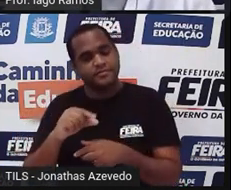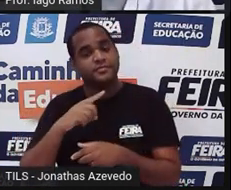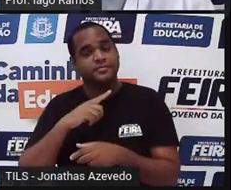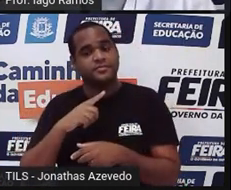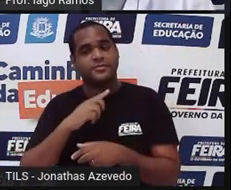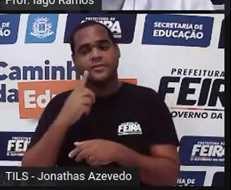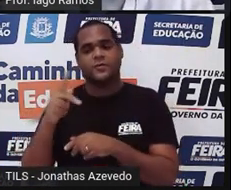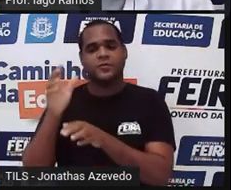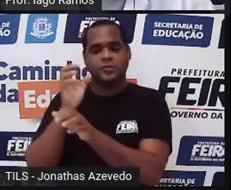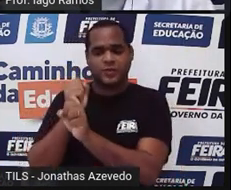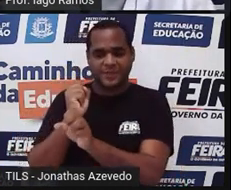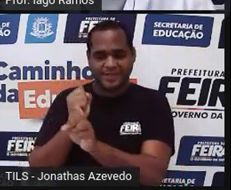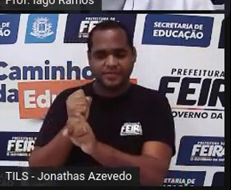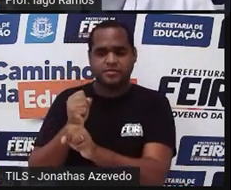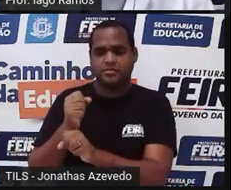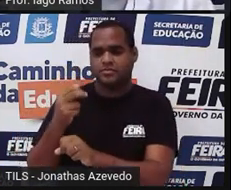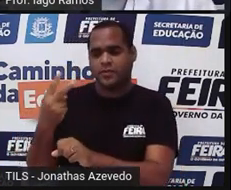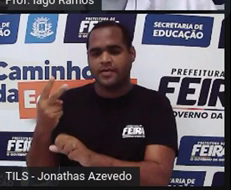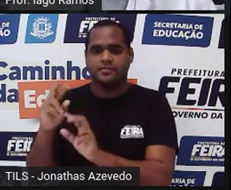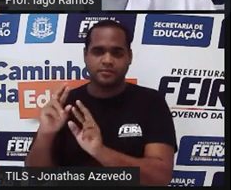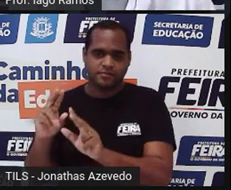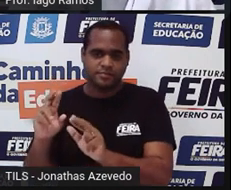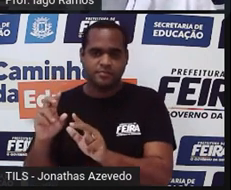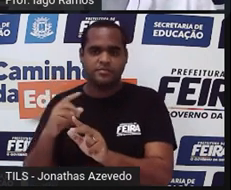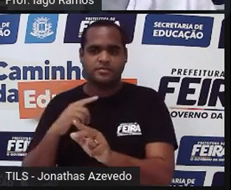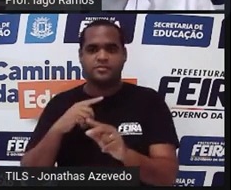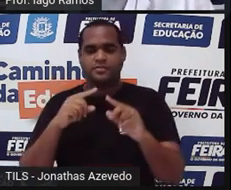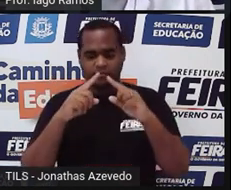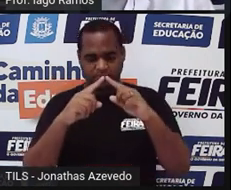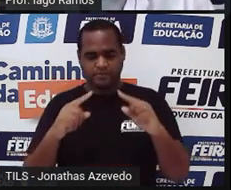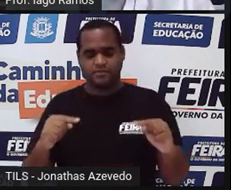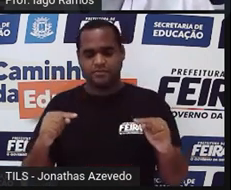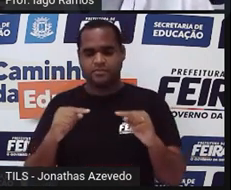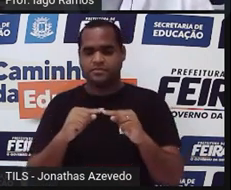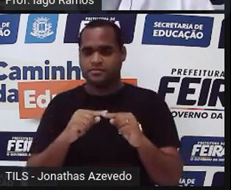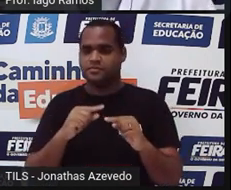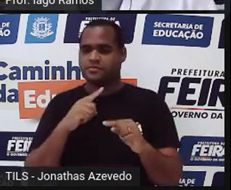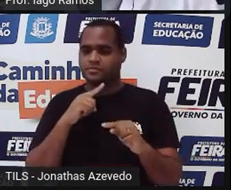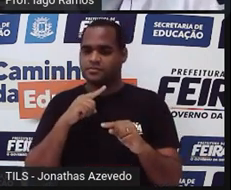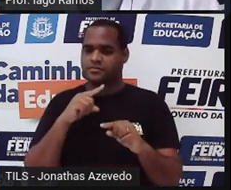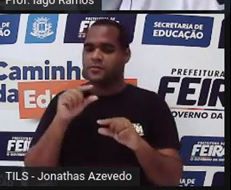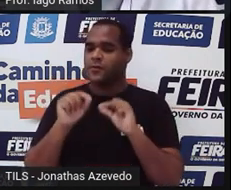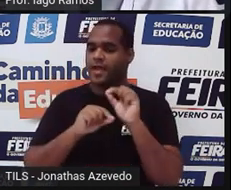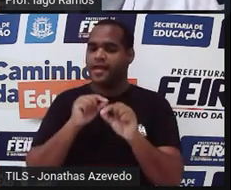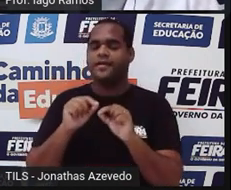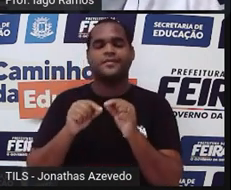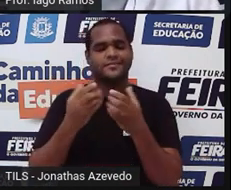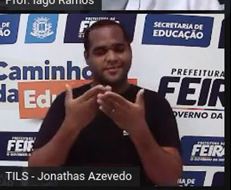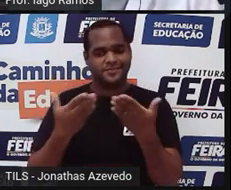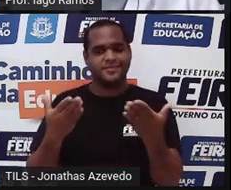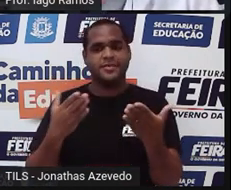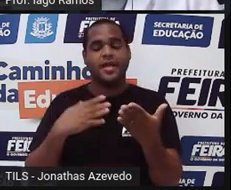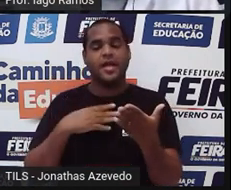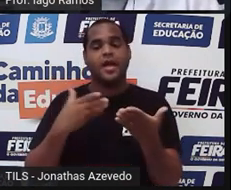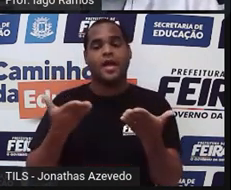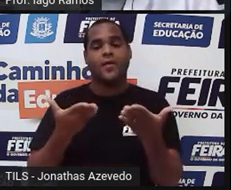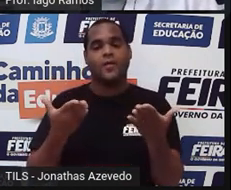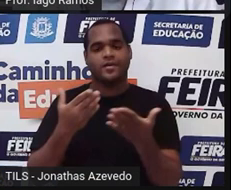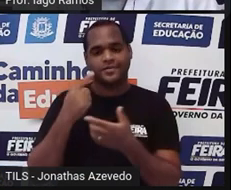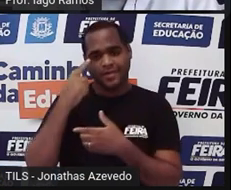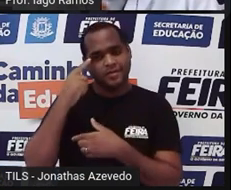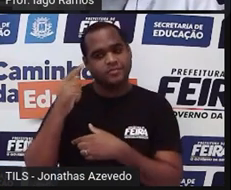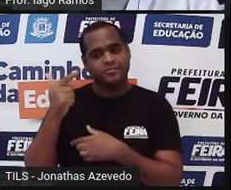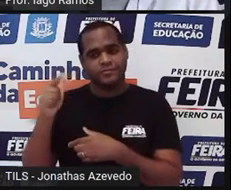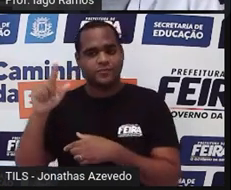soma dos outros dois lados. Para triângulo ser triângulo tem que acontecer isso. Tá bom? Então, vou pegar ali um lado